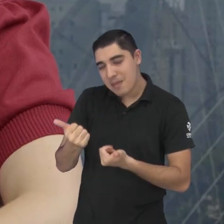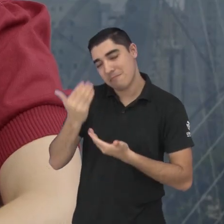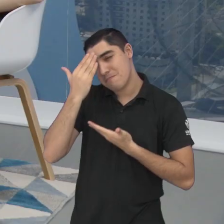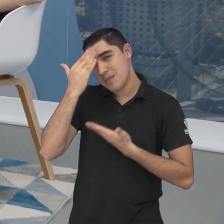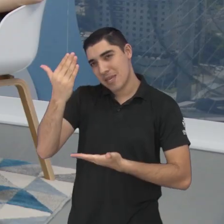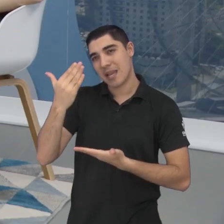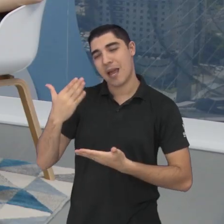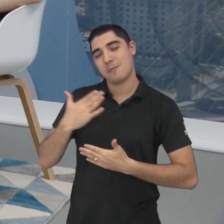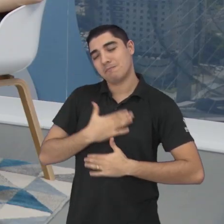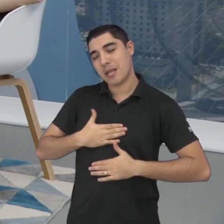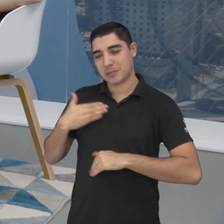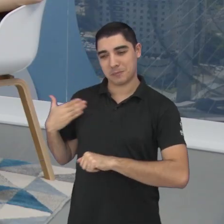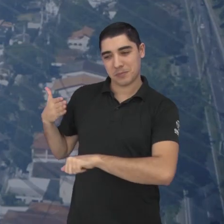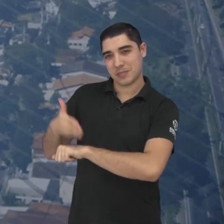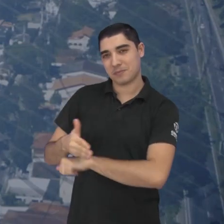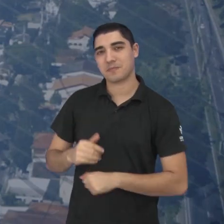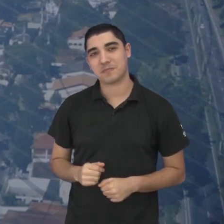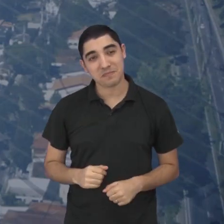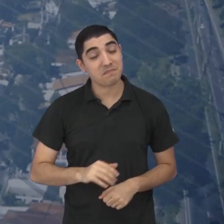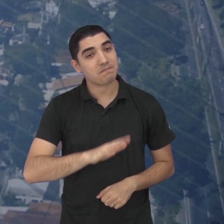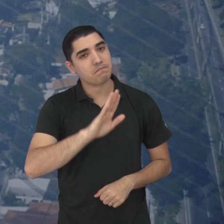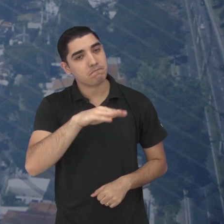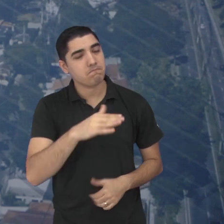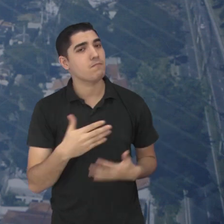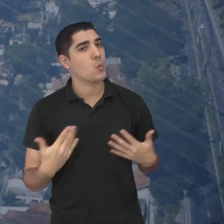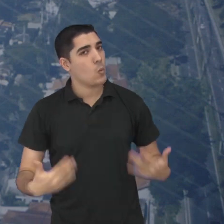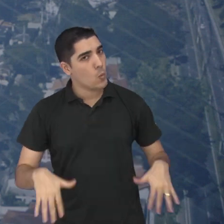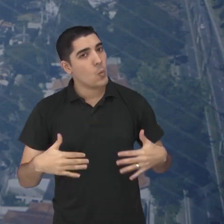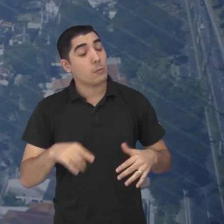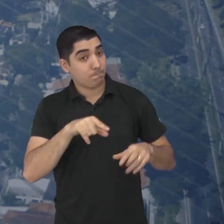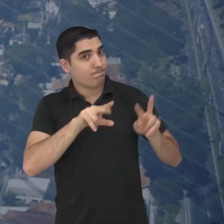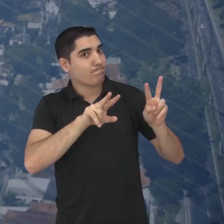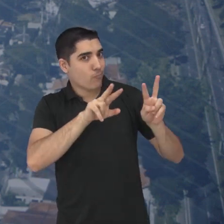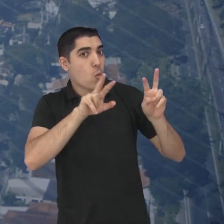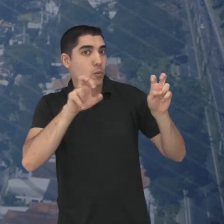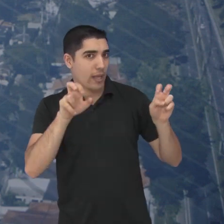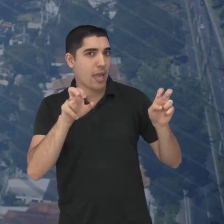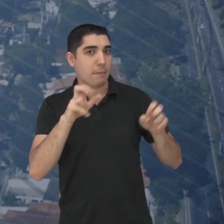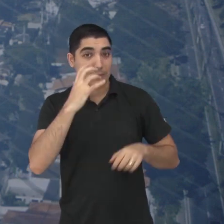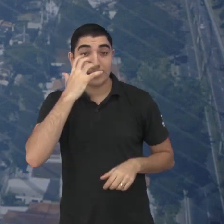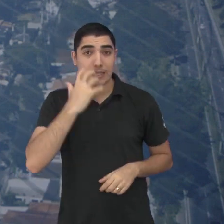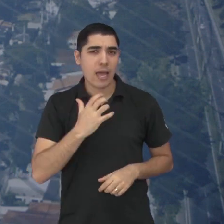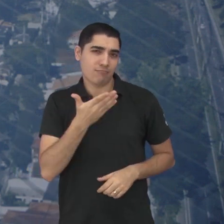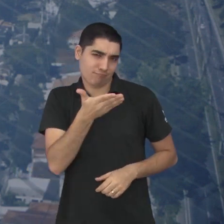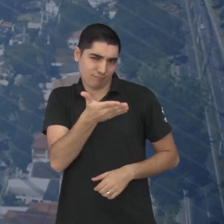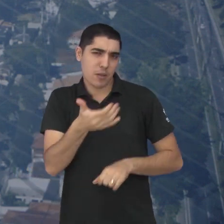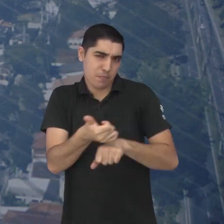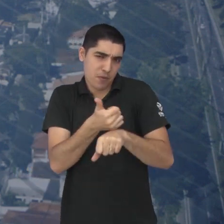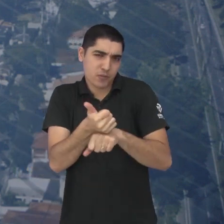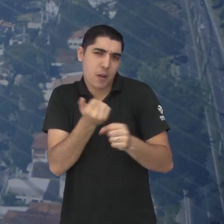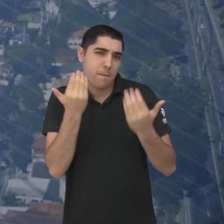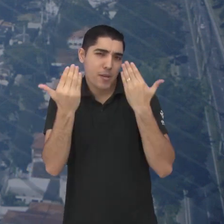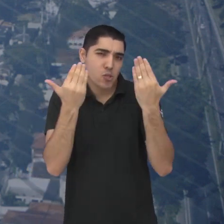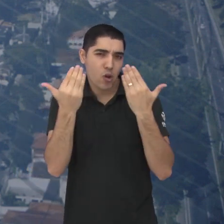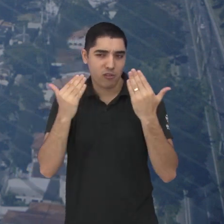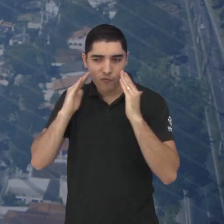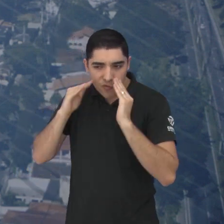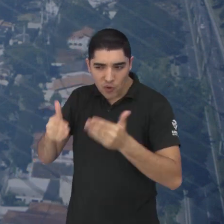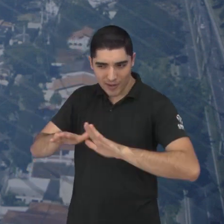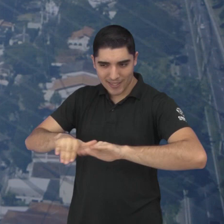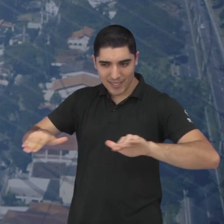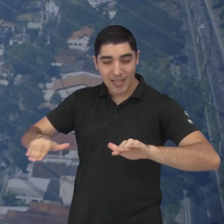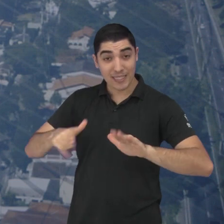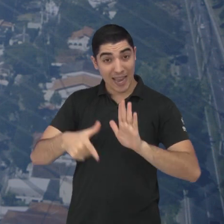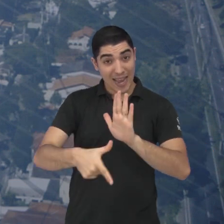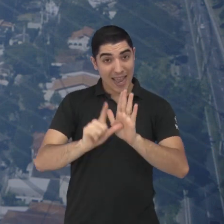aqui. Marina, é o tema, então, que não quer calar. Você, como psicóloga, você é psicóloga infantil, e a gente estava